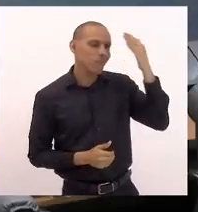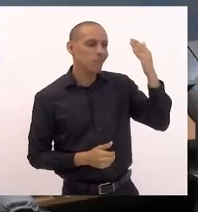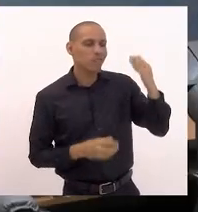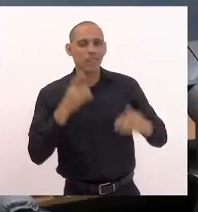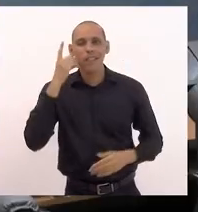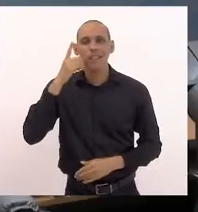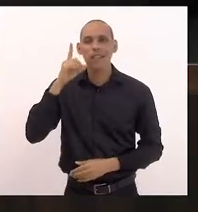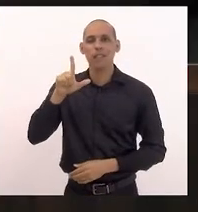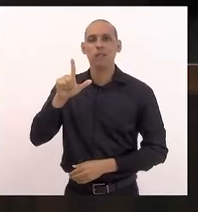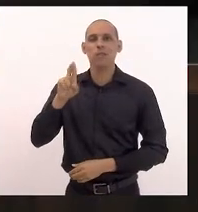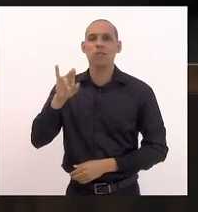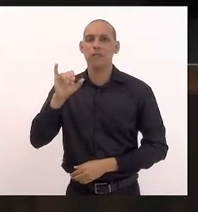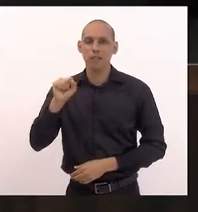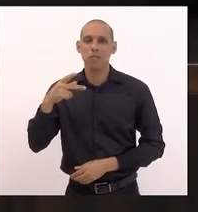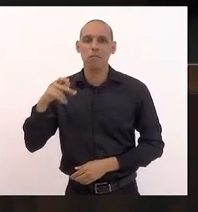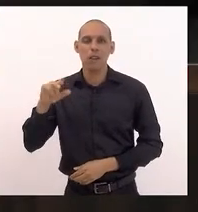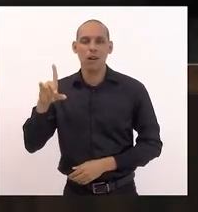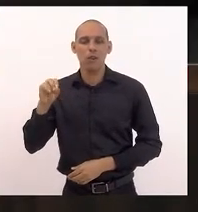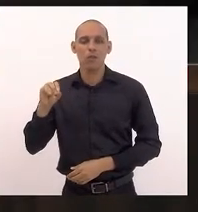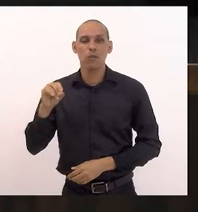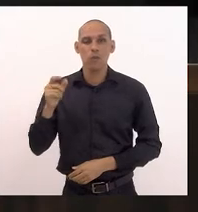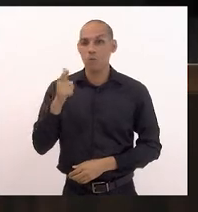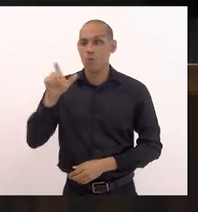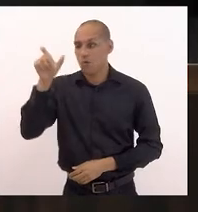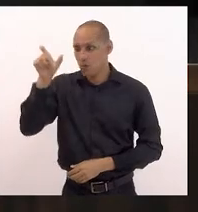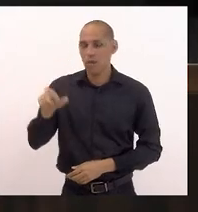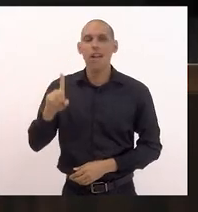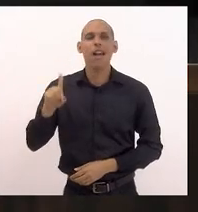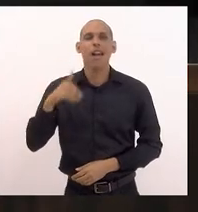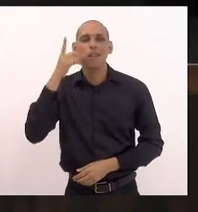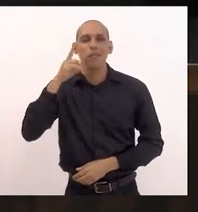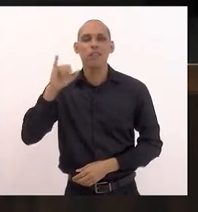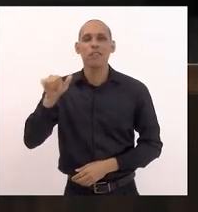deputado Luiz Paulo próximo agadão inscrito é nome deputado Jari